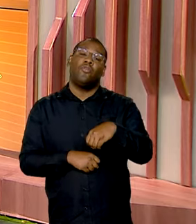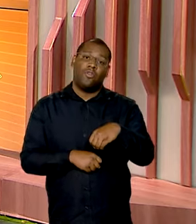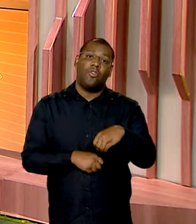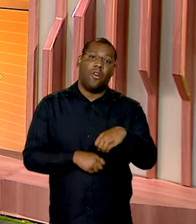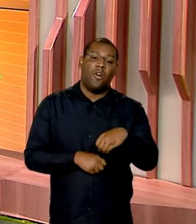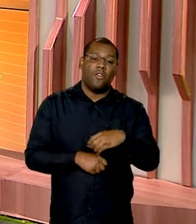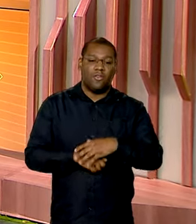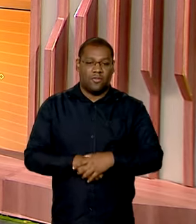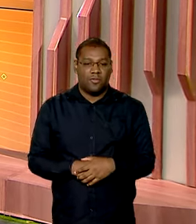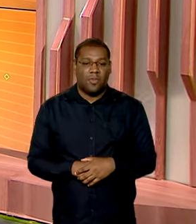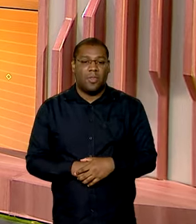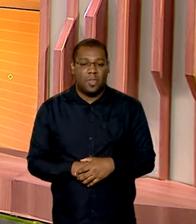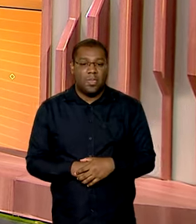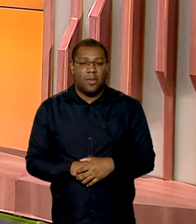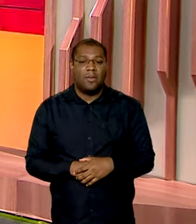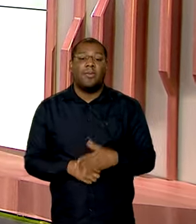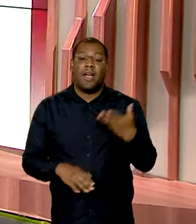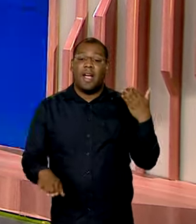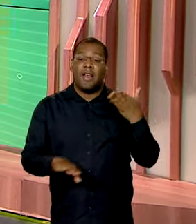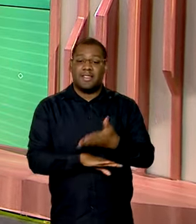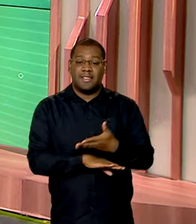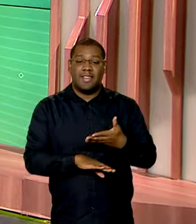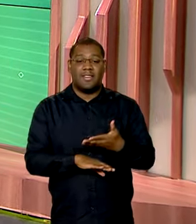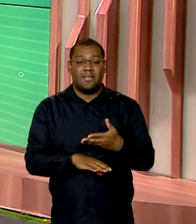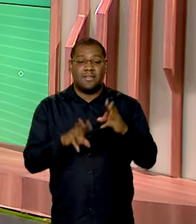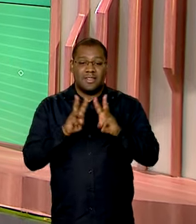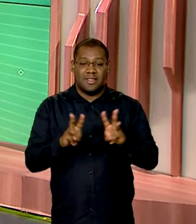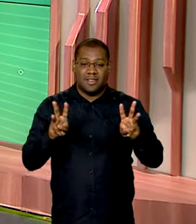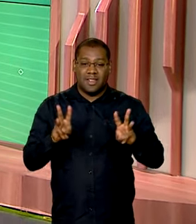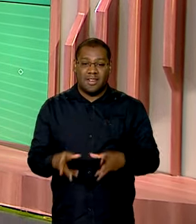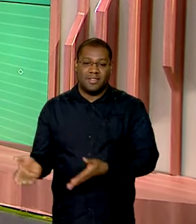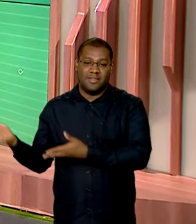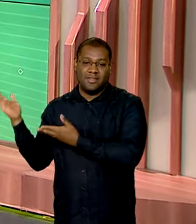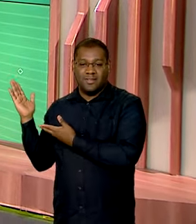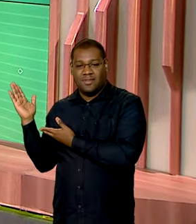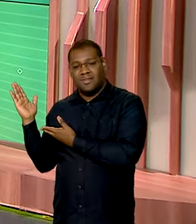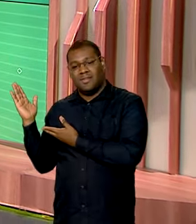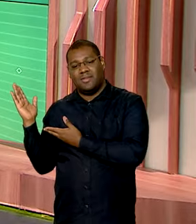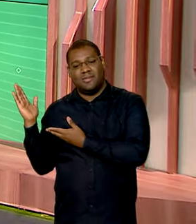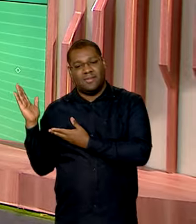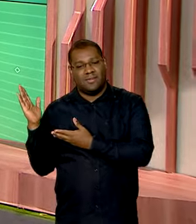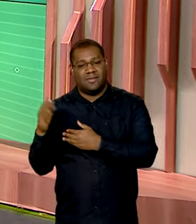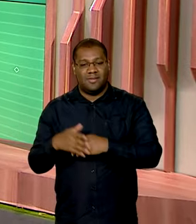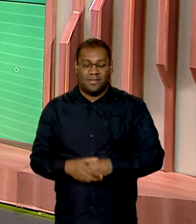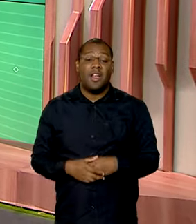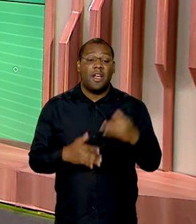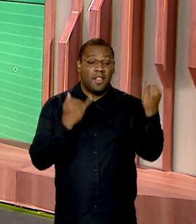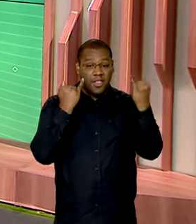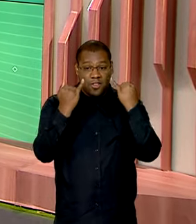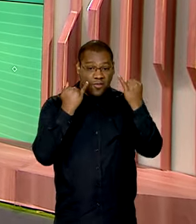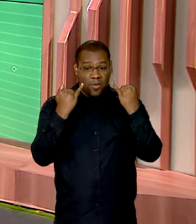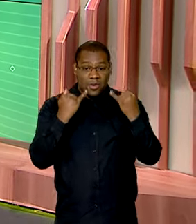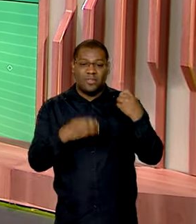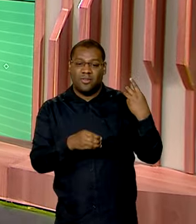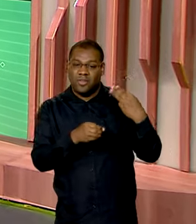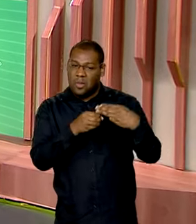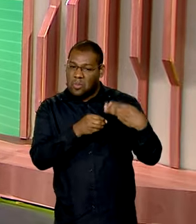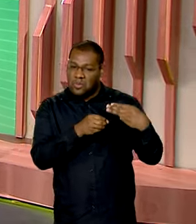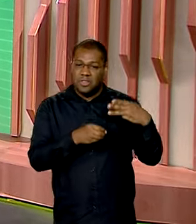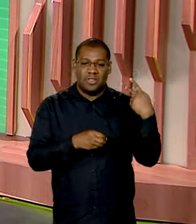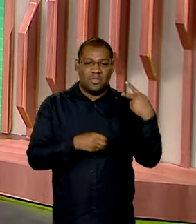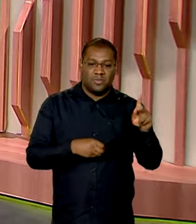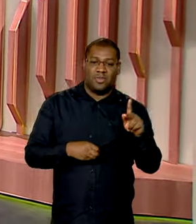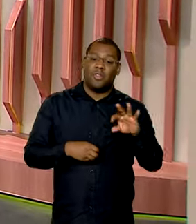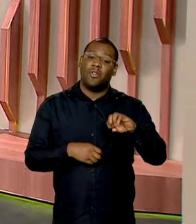Você sabe que basta acessar gov.br barra comunica.br para saber mais sobre o seu município